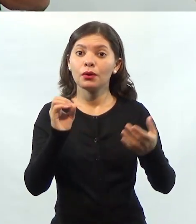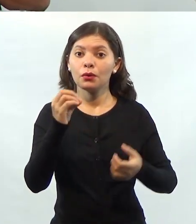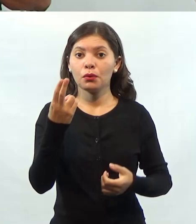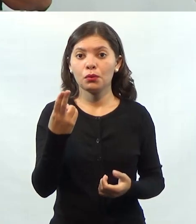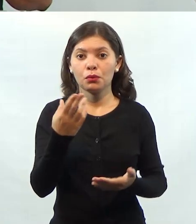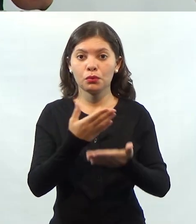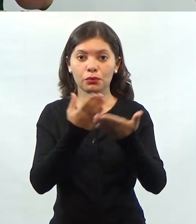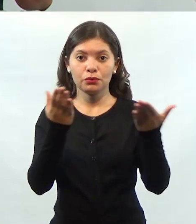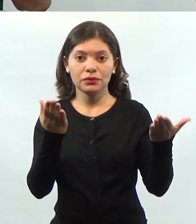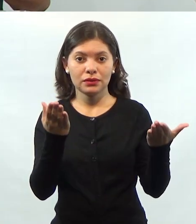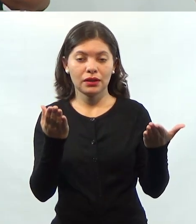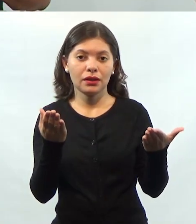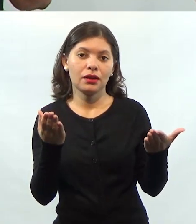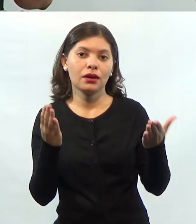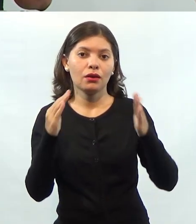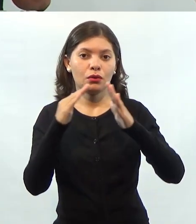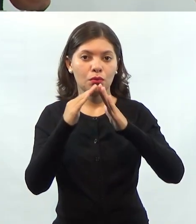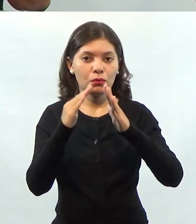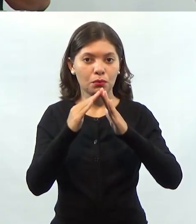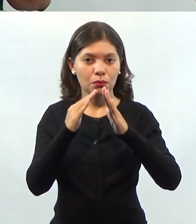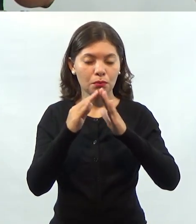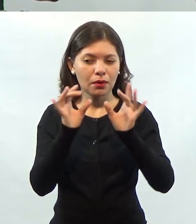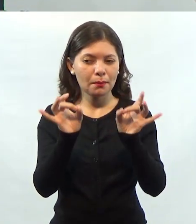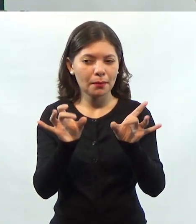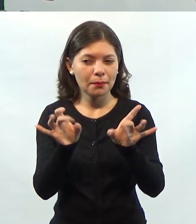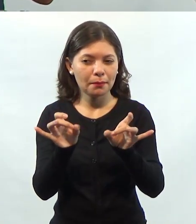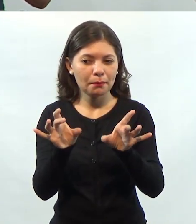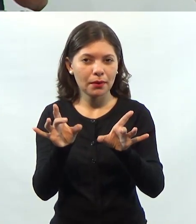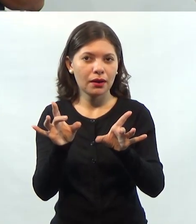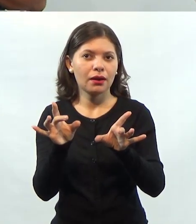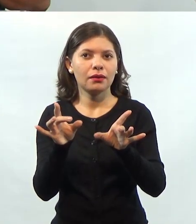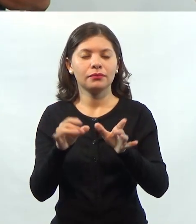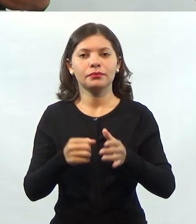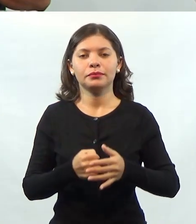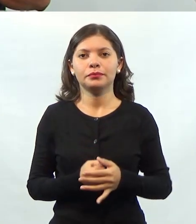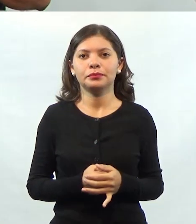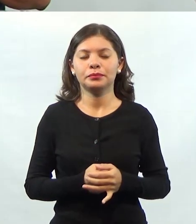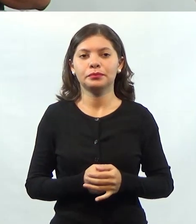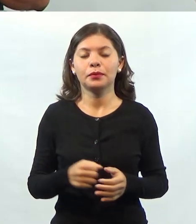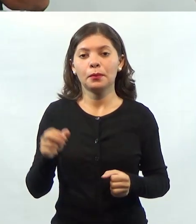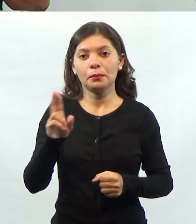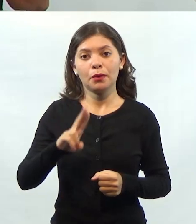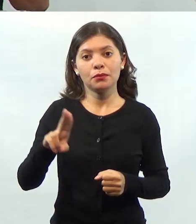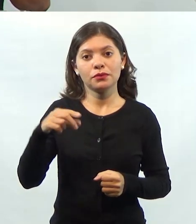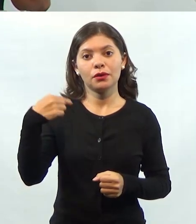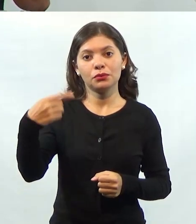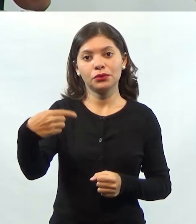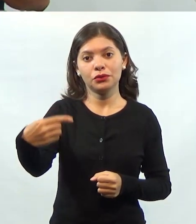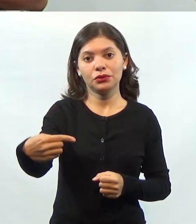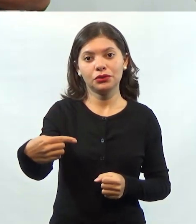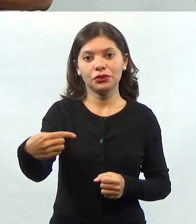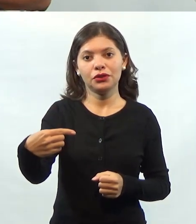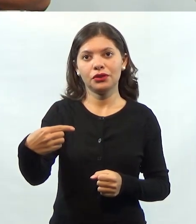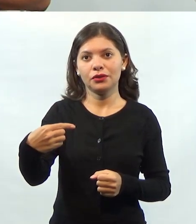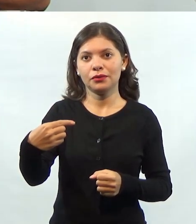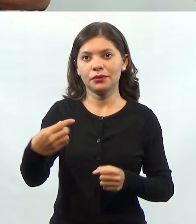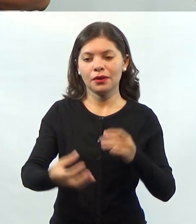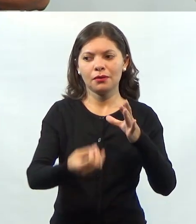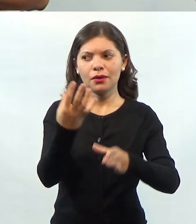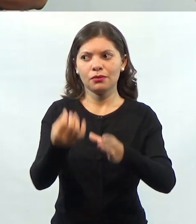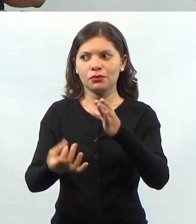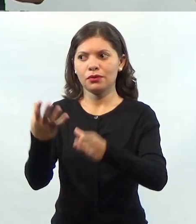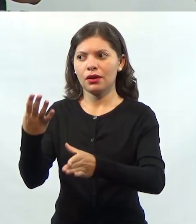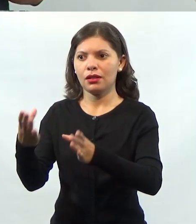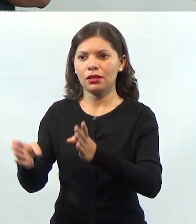utilizar aí na sua casa, tirar um parafuso, colocar um parafuso, ela não vai ser utilizada para produzir novos